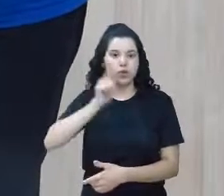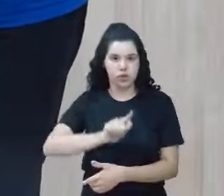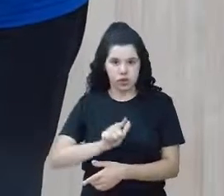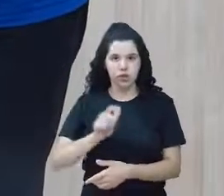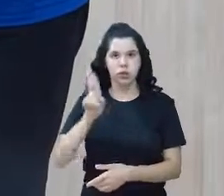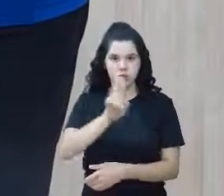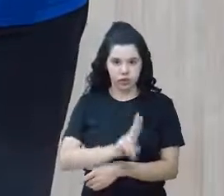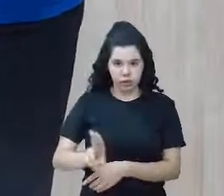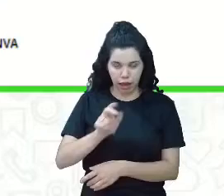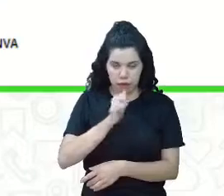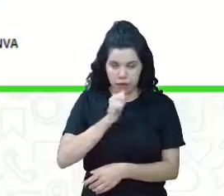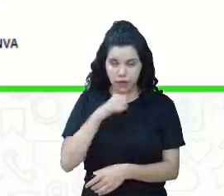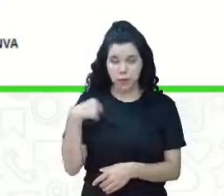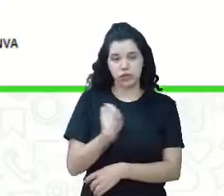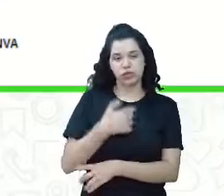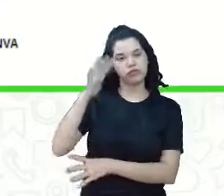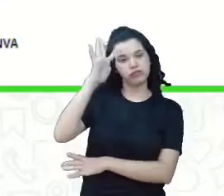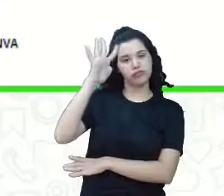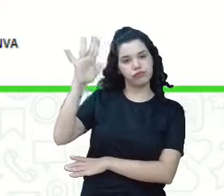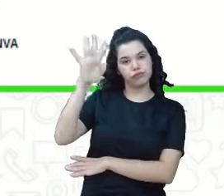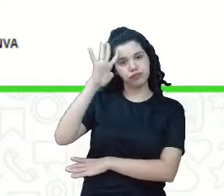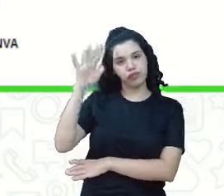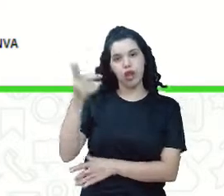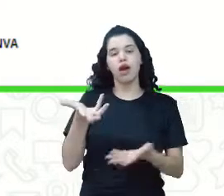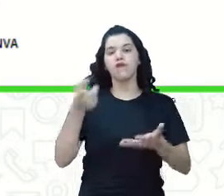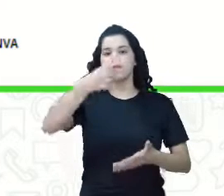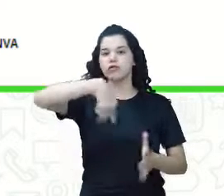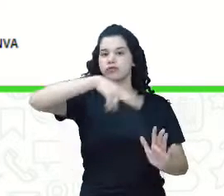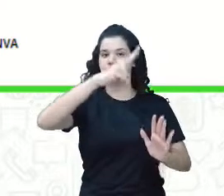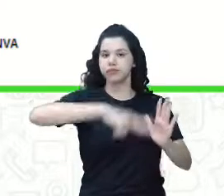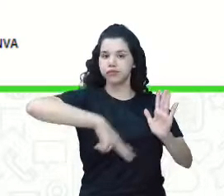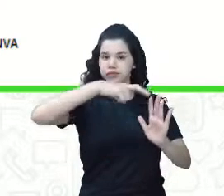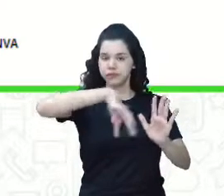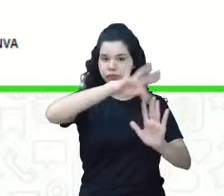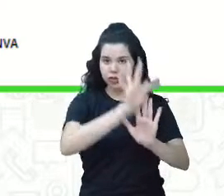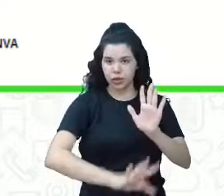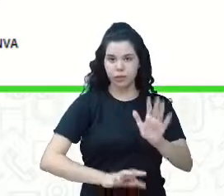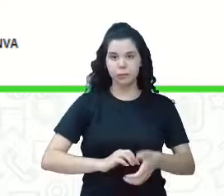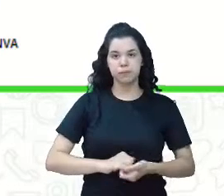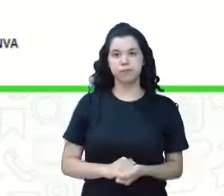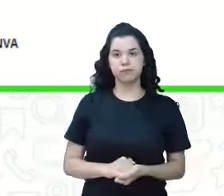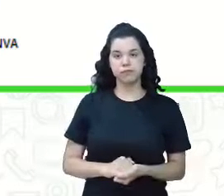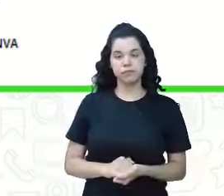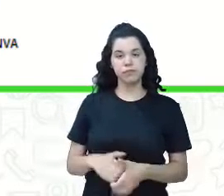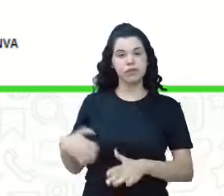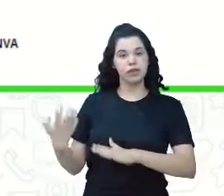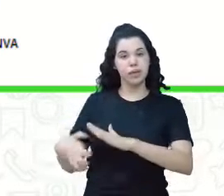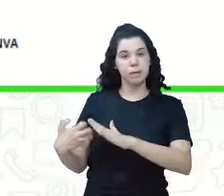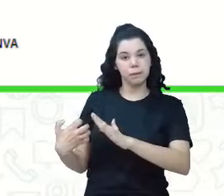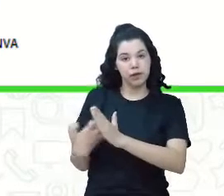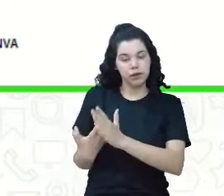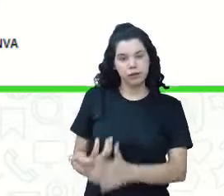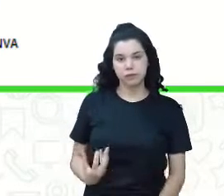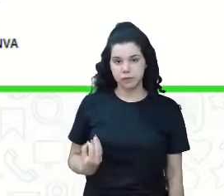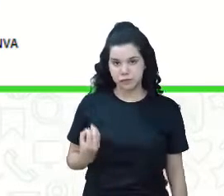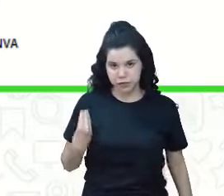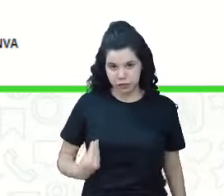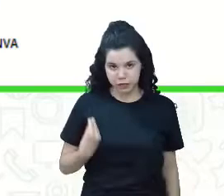Para nossa reflexão, quero que você leia esse texto comigo. Empresa, vida.